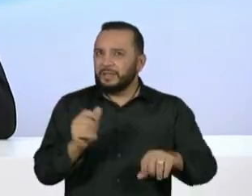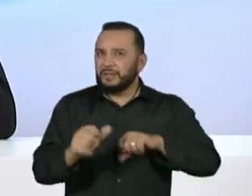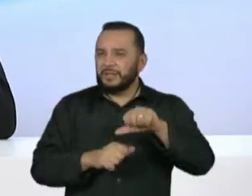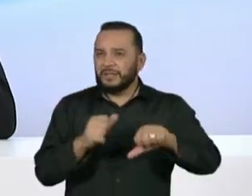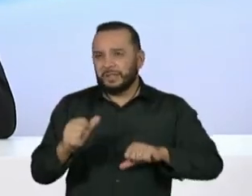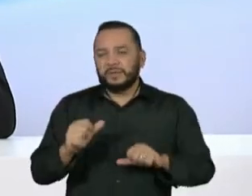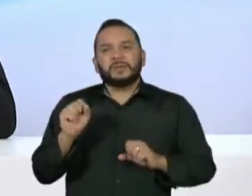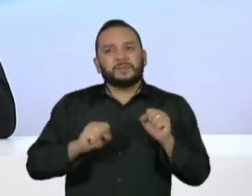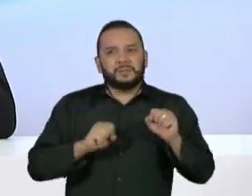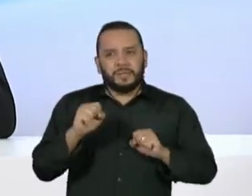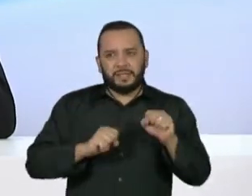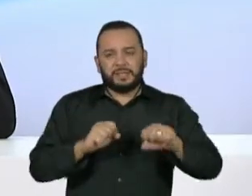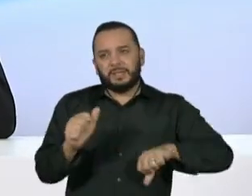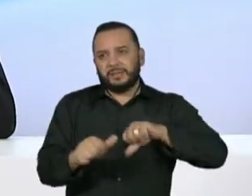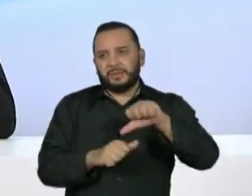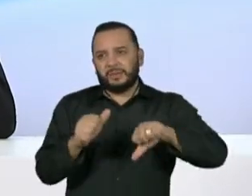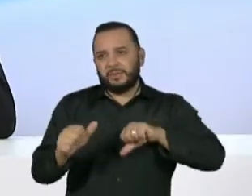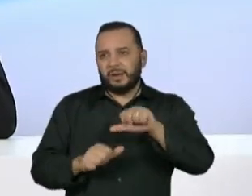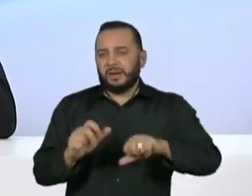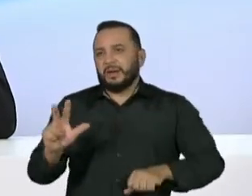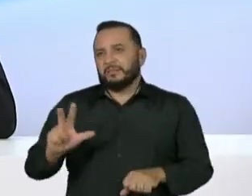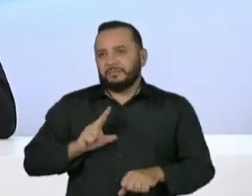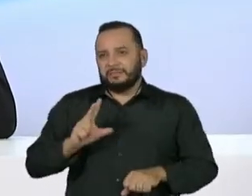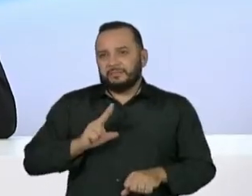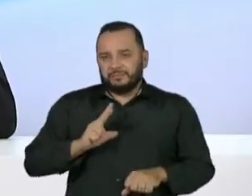partir de 2023? O senhor acredita nisso?